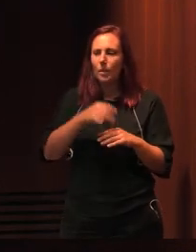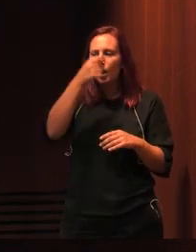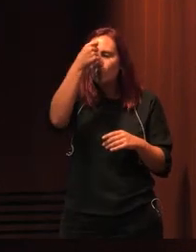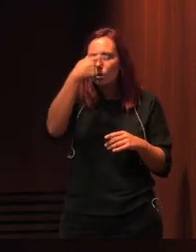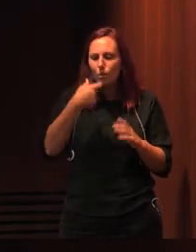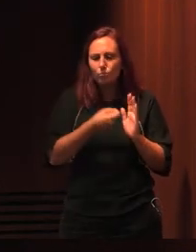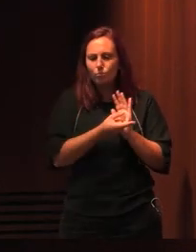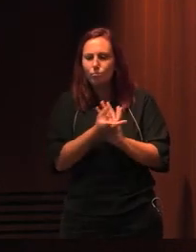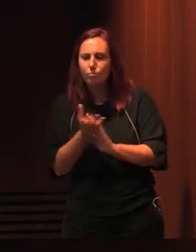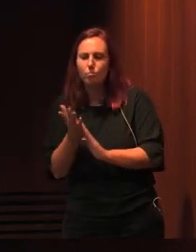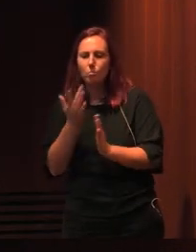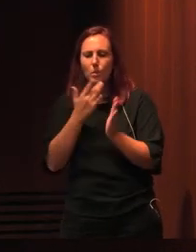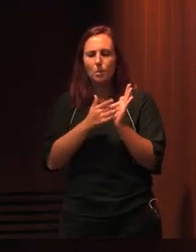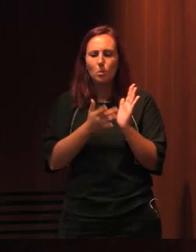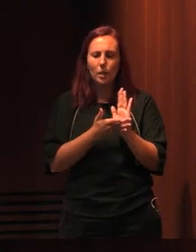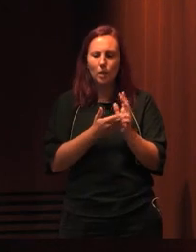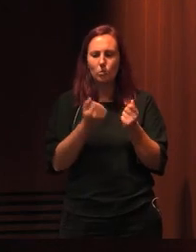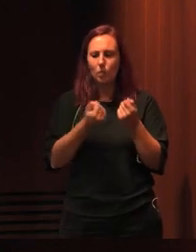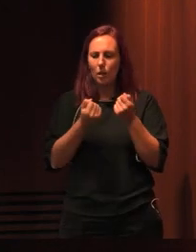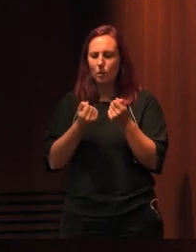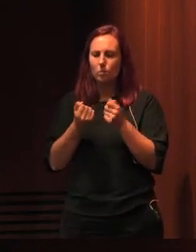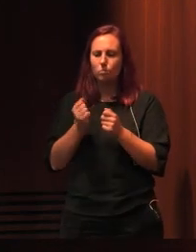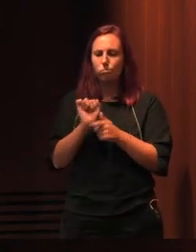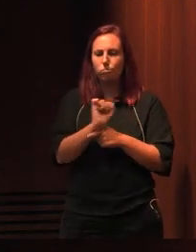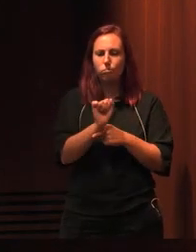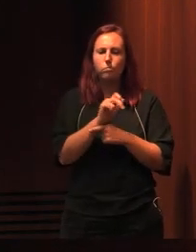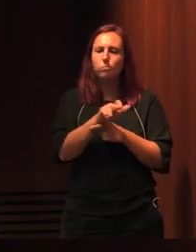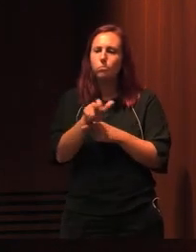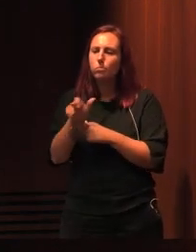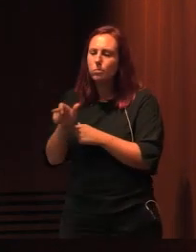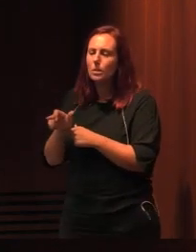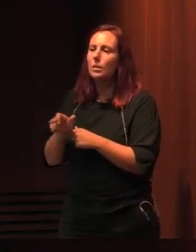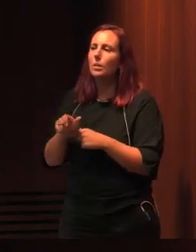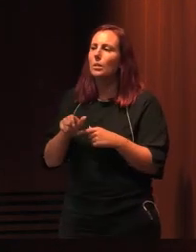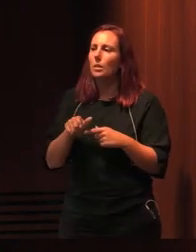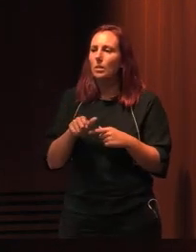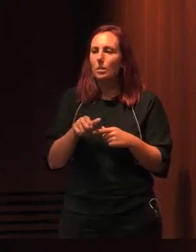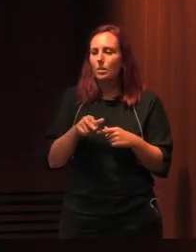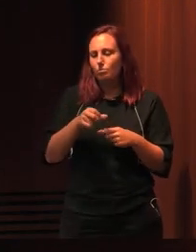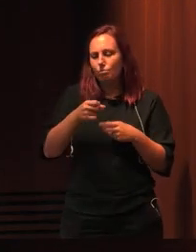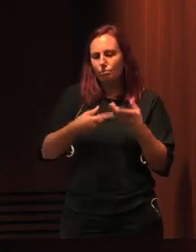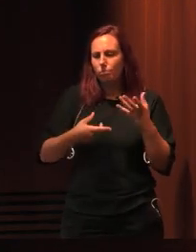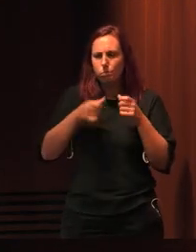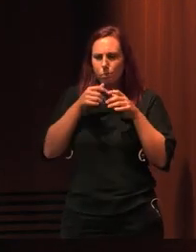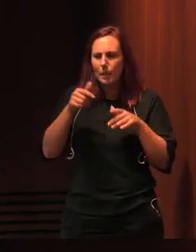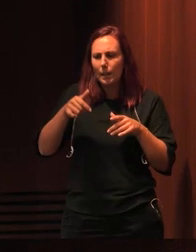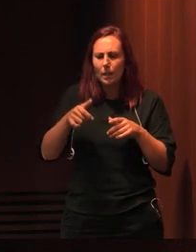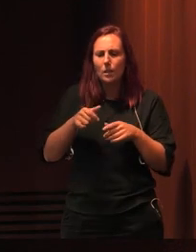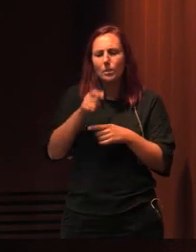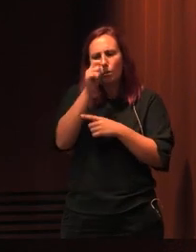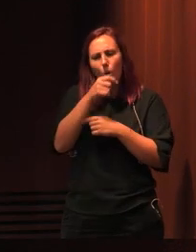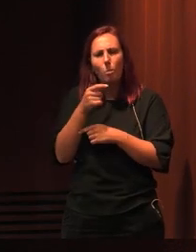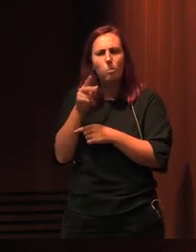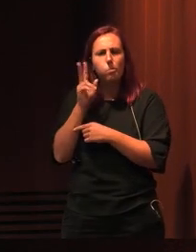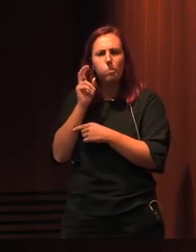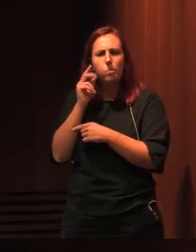volta das bibliotecas itinerantes da Fundação Gulbenkian são endémicas e nós, na Fundação, estamos sempre a ouvi-las.